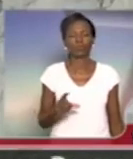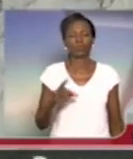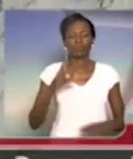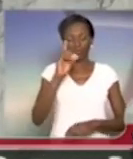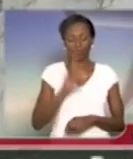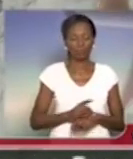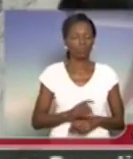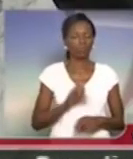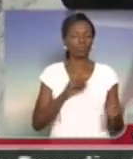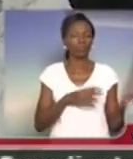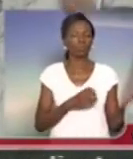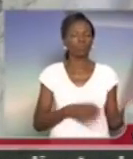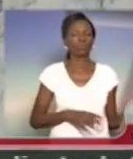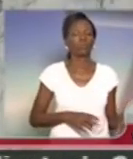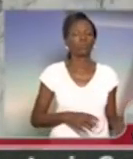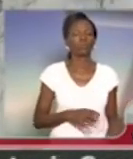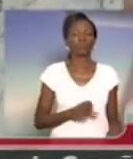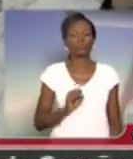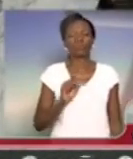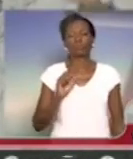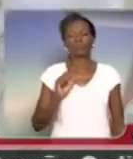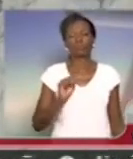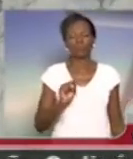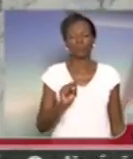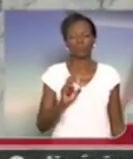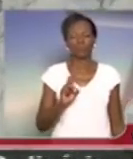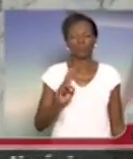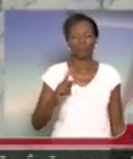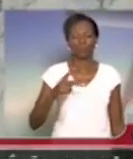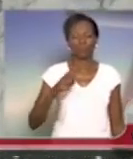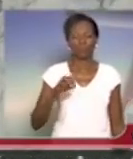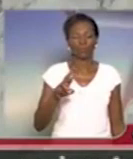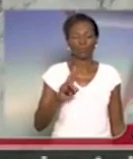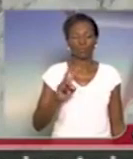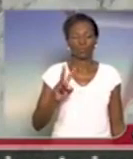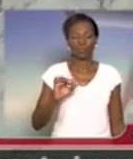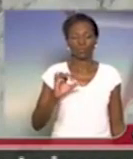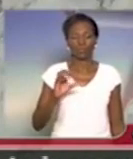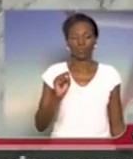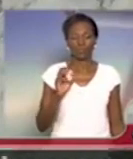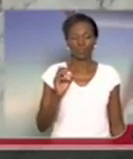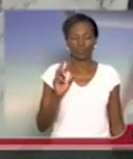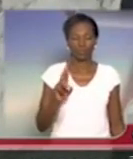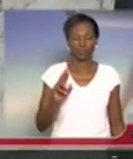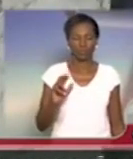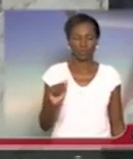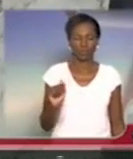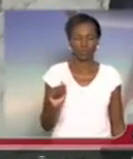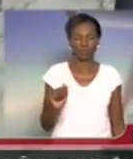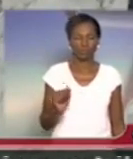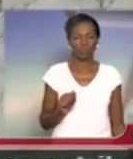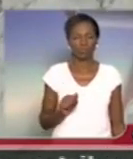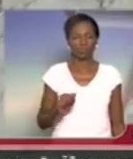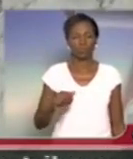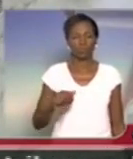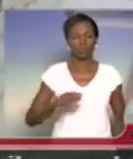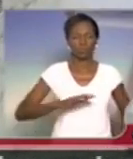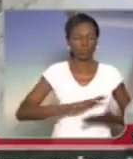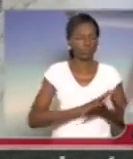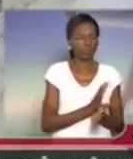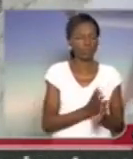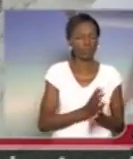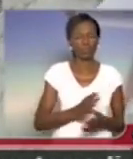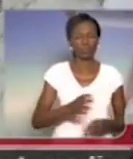são destacadas para reprimir, para ameaçar alunos e professores, nós temos vários casos. Agora, tem um caso aqui que é